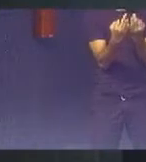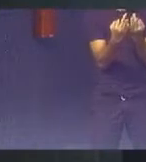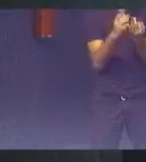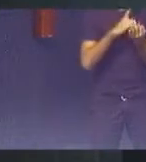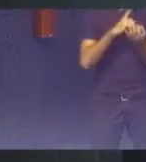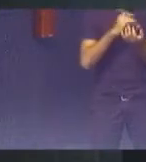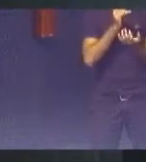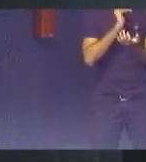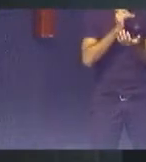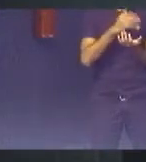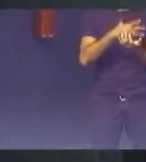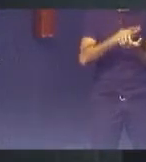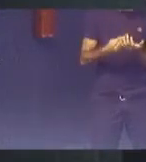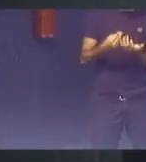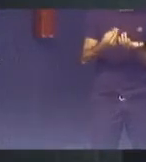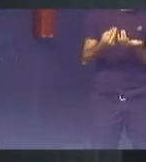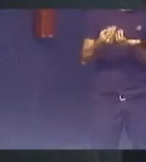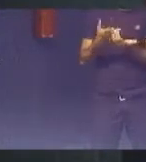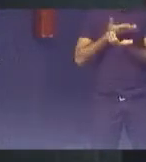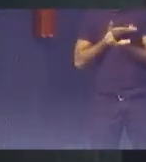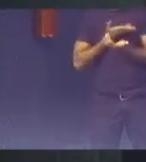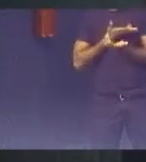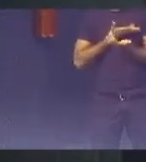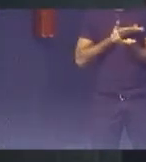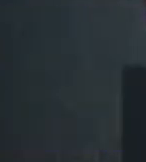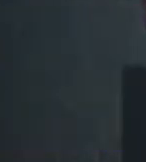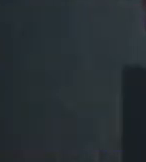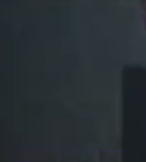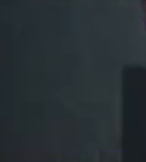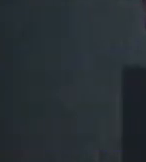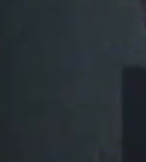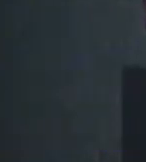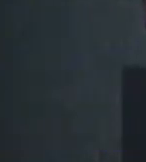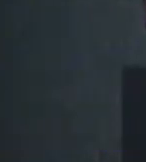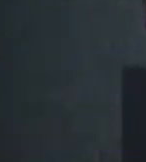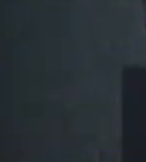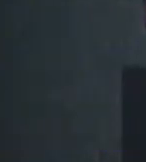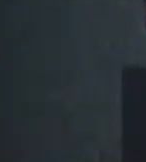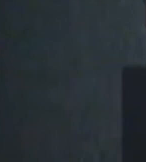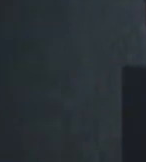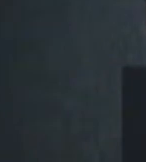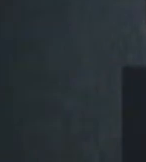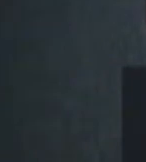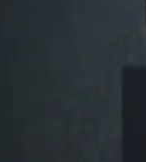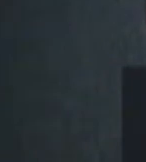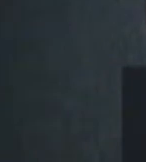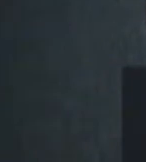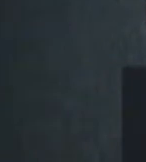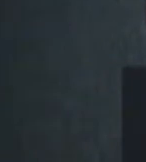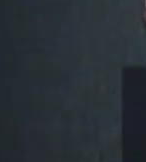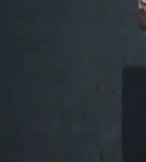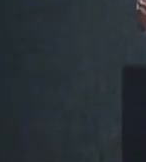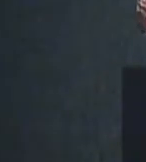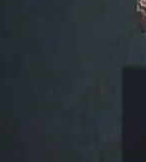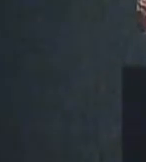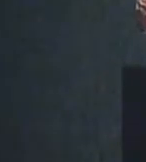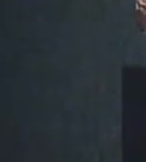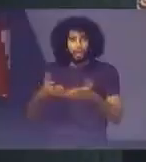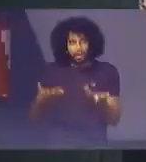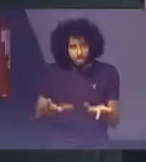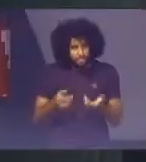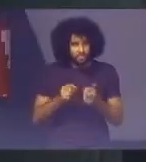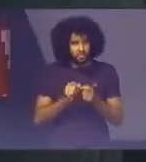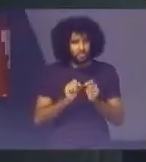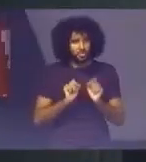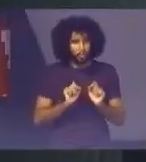Parentes Filhos Enfim Que perderam Essas famílias Nesses outros Quatro acidentes Então o mínimo Que nós fizemos